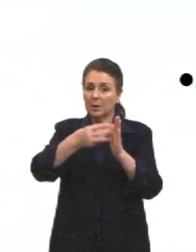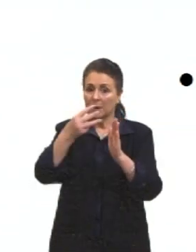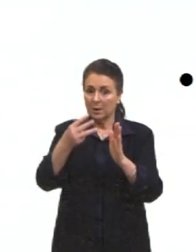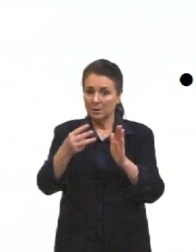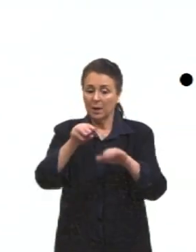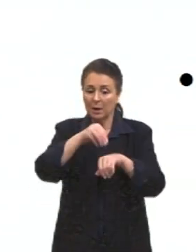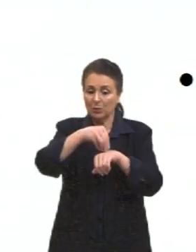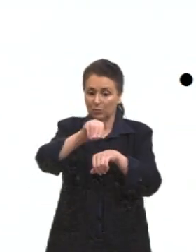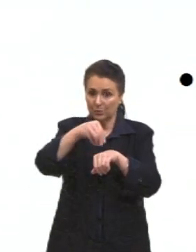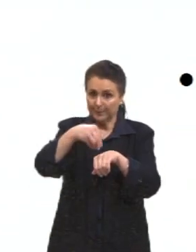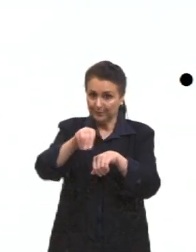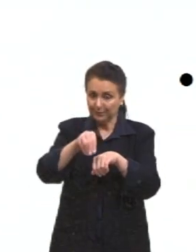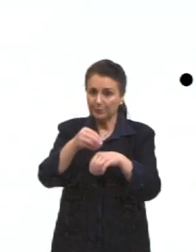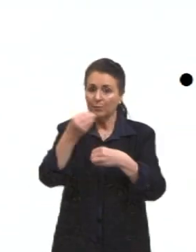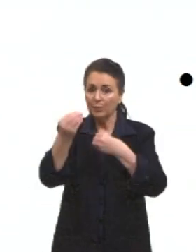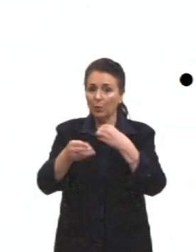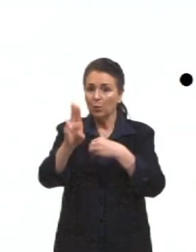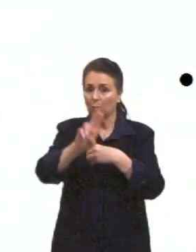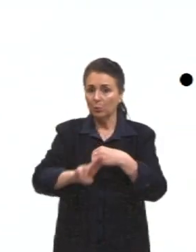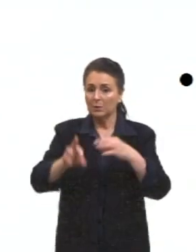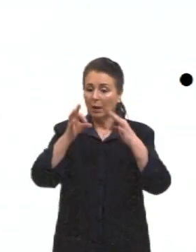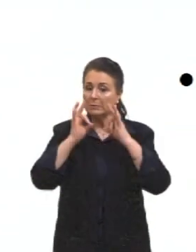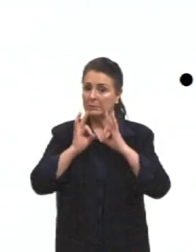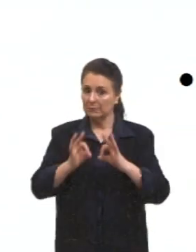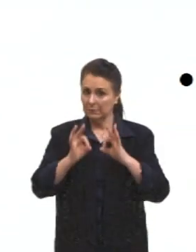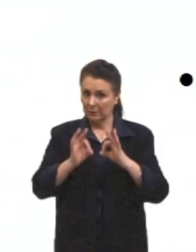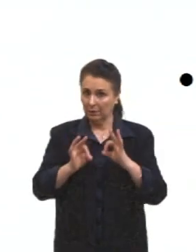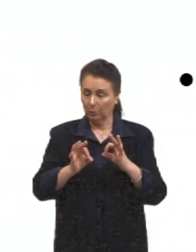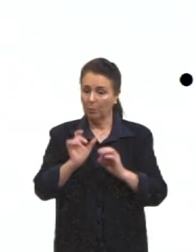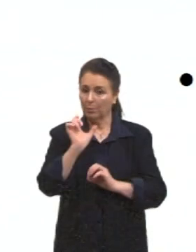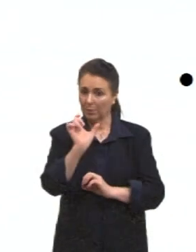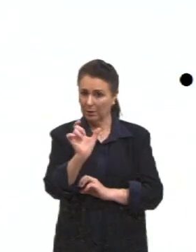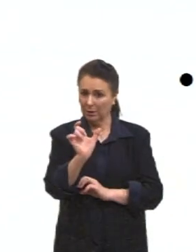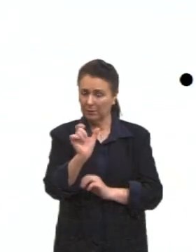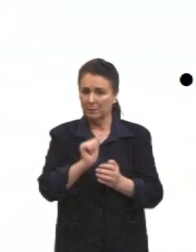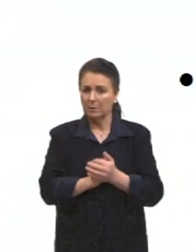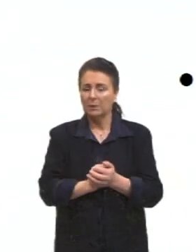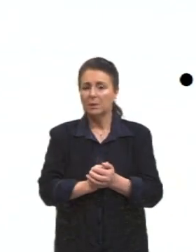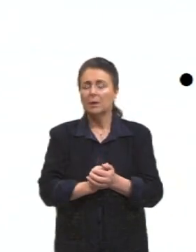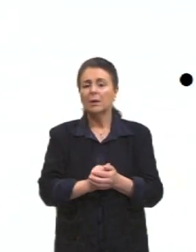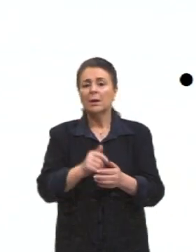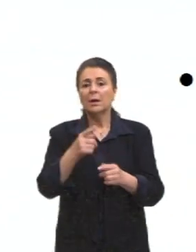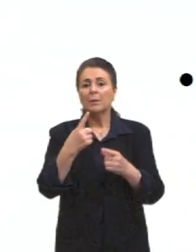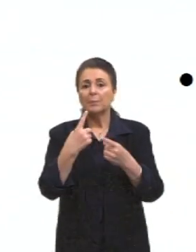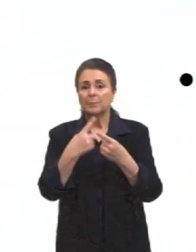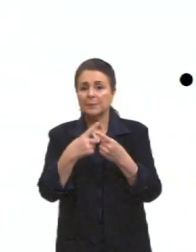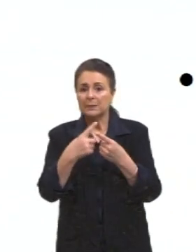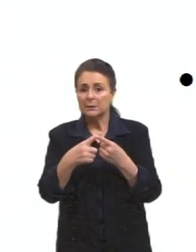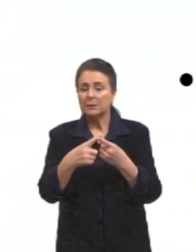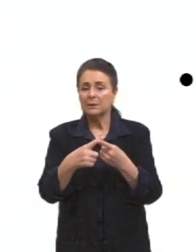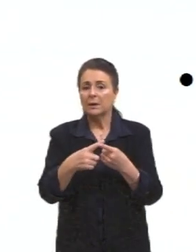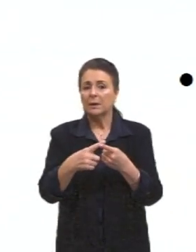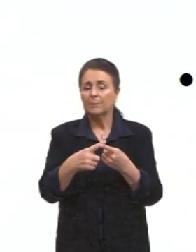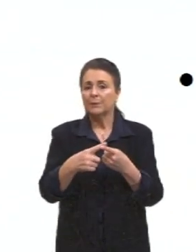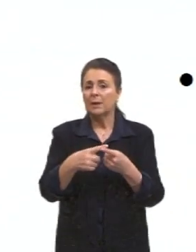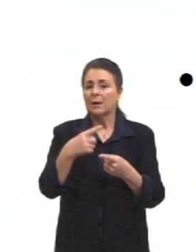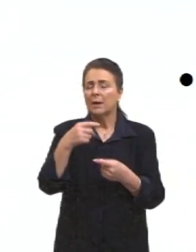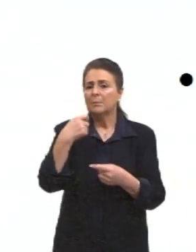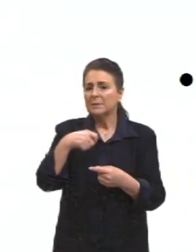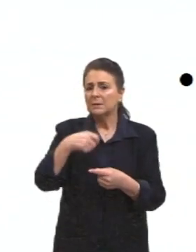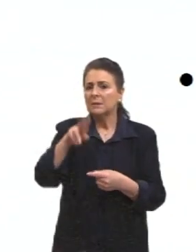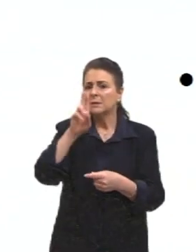dica de como usar corretamente o estrangeirismo, dê preferência para o termo em língua portuguesa. Sim,